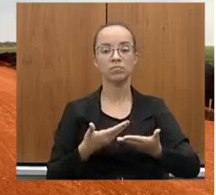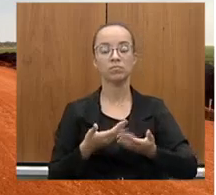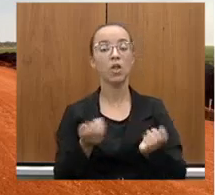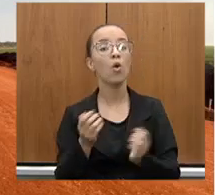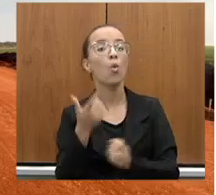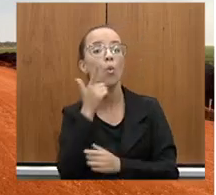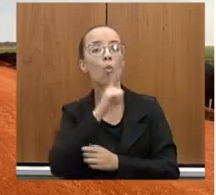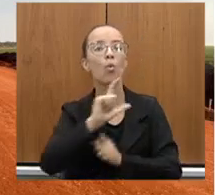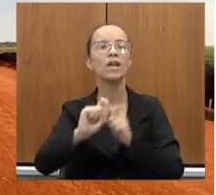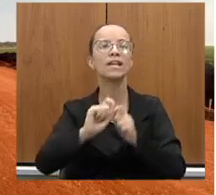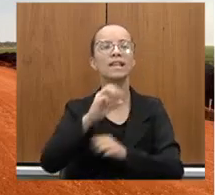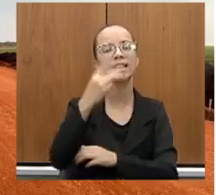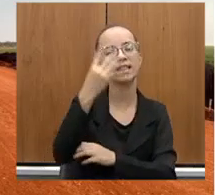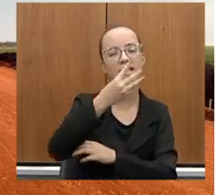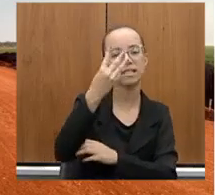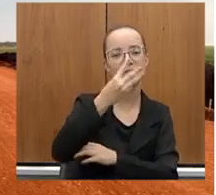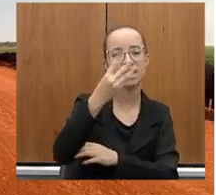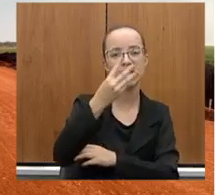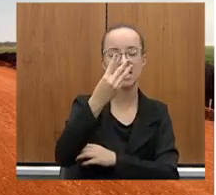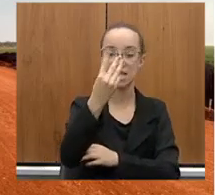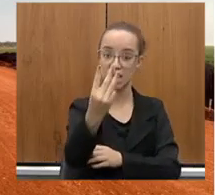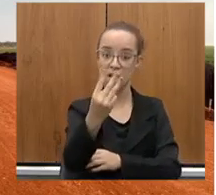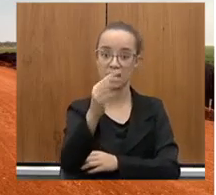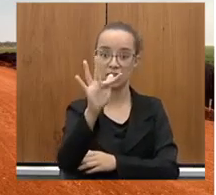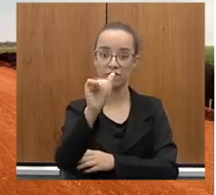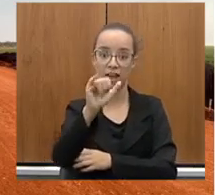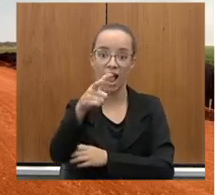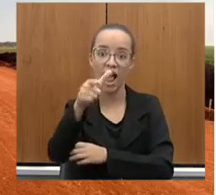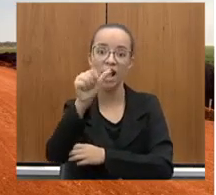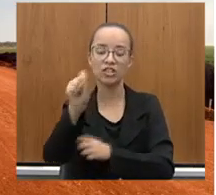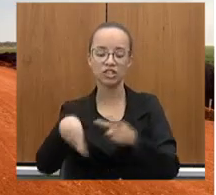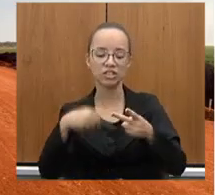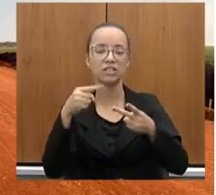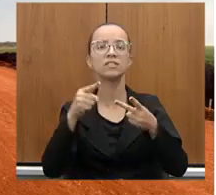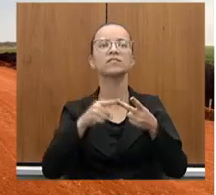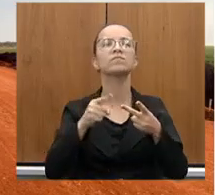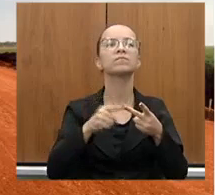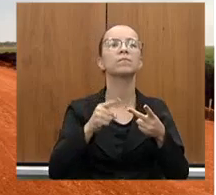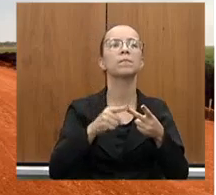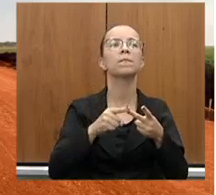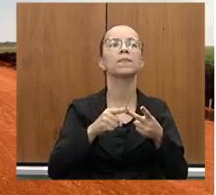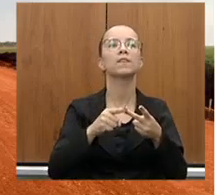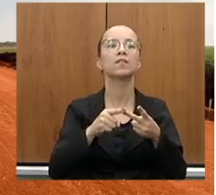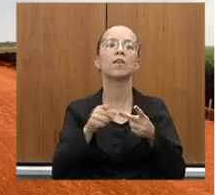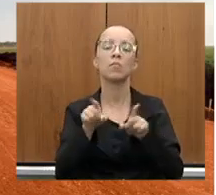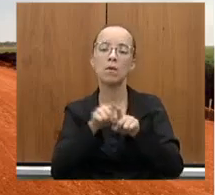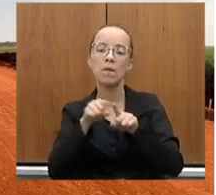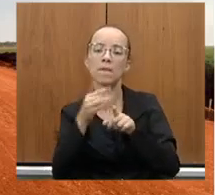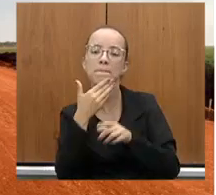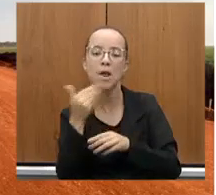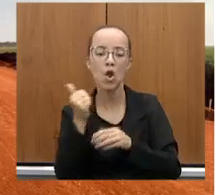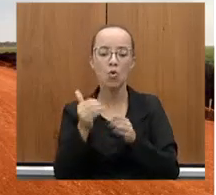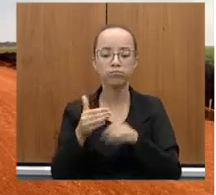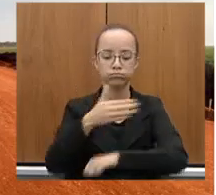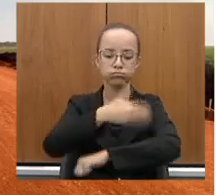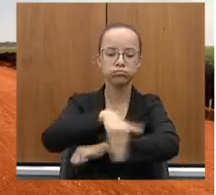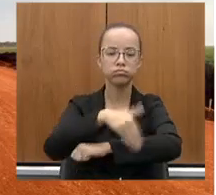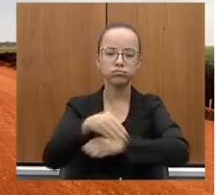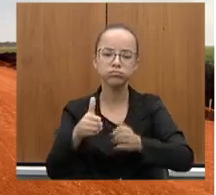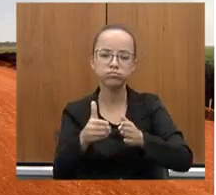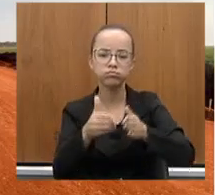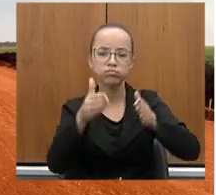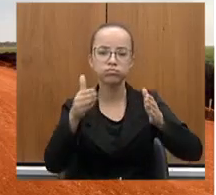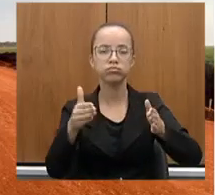terceiras faixas em Varginha Três Pontas, pavimentação de Cambuí Consolação, pavimentação do Entre